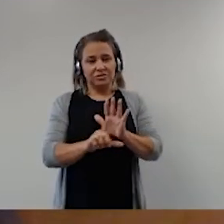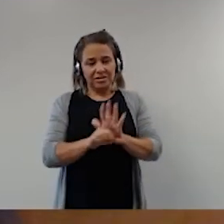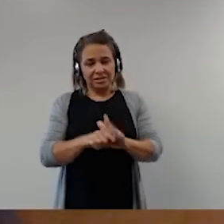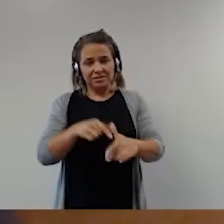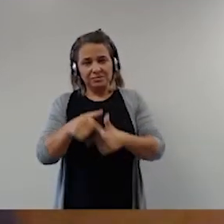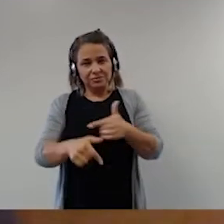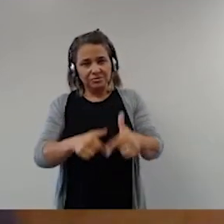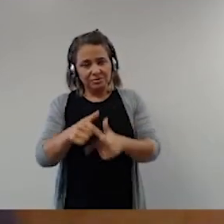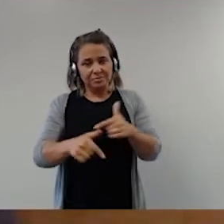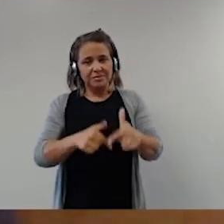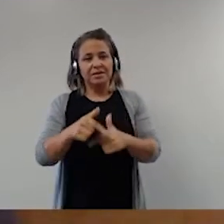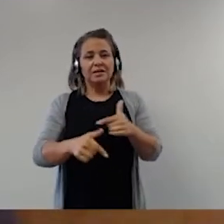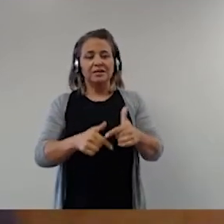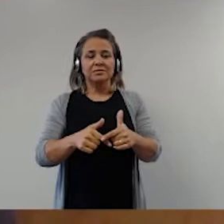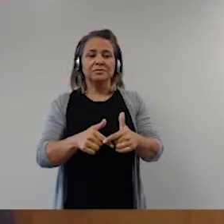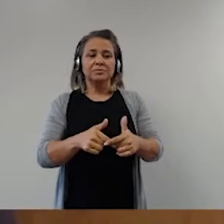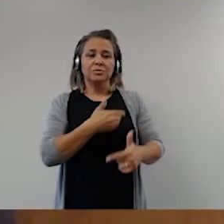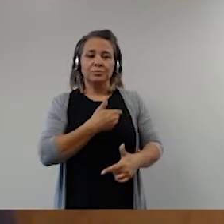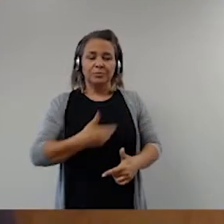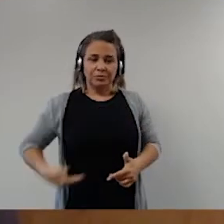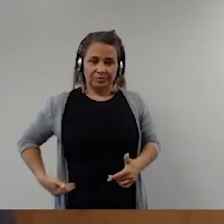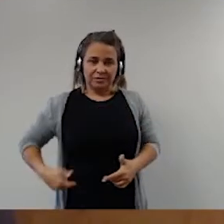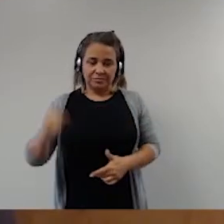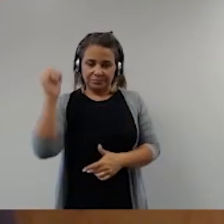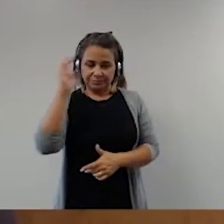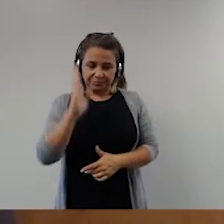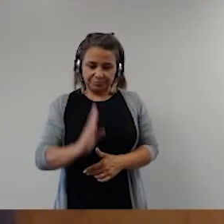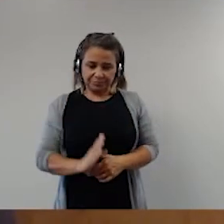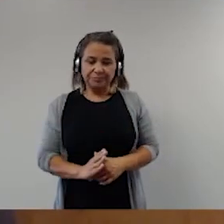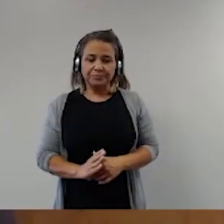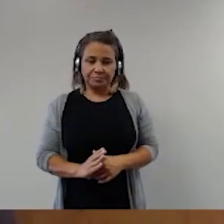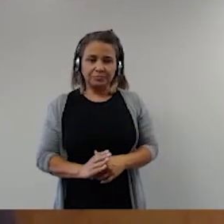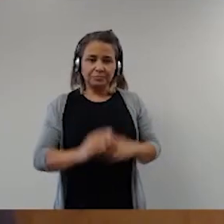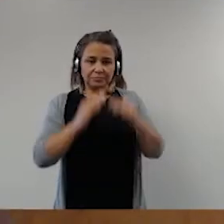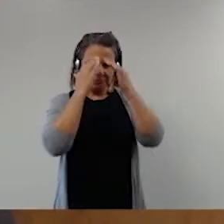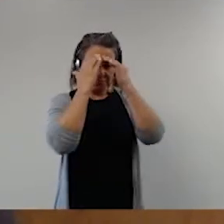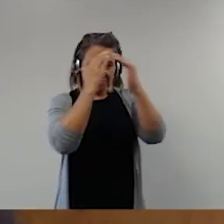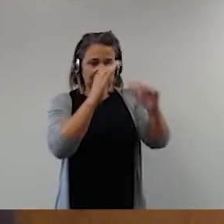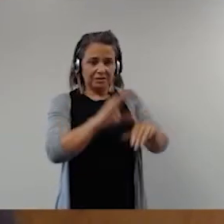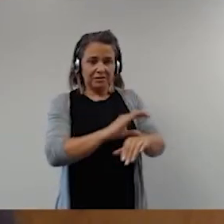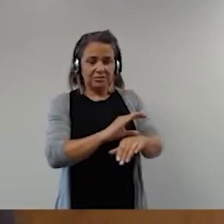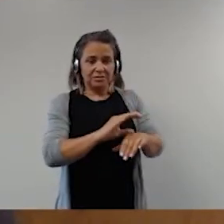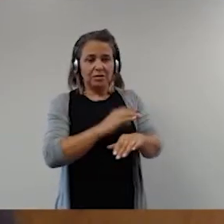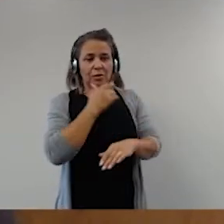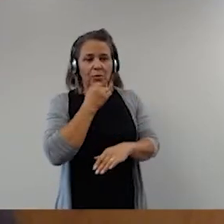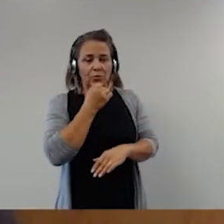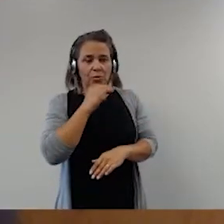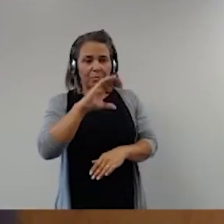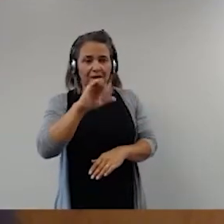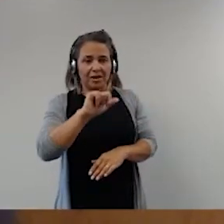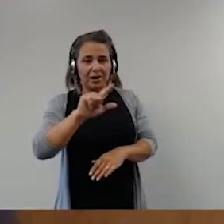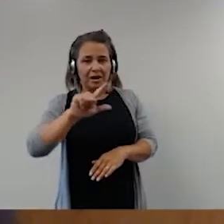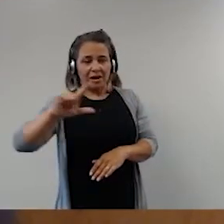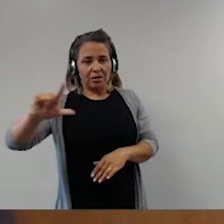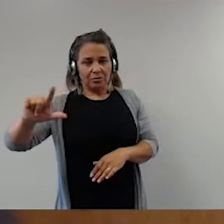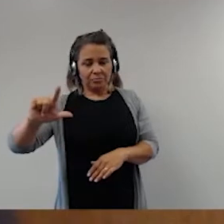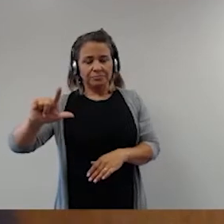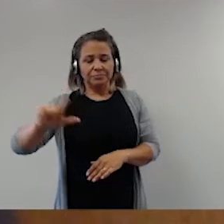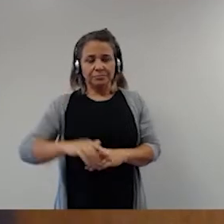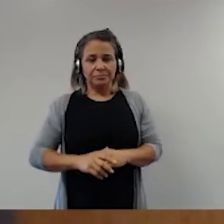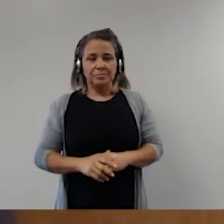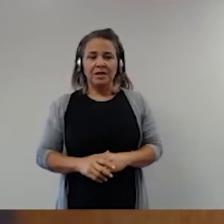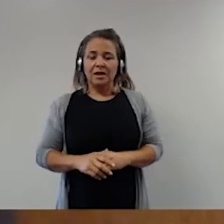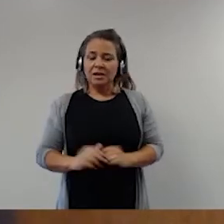atos do Poder Executivo, como garantia da supremacia da Constituição. E Carl Schmitt, inspirador de boa